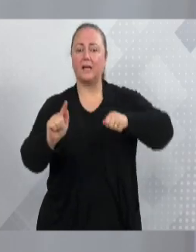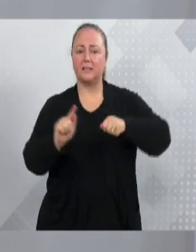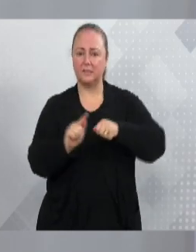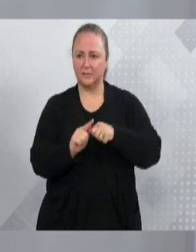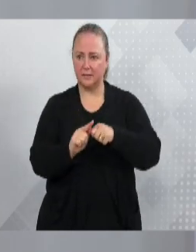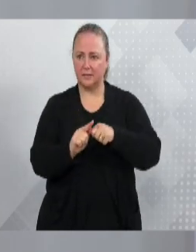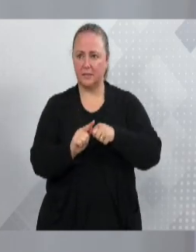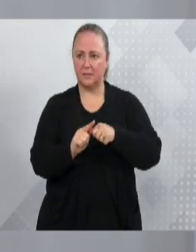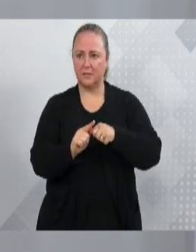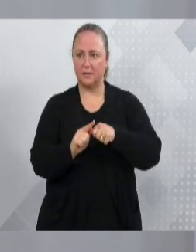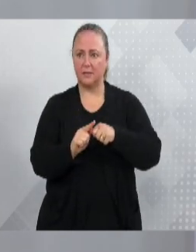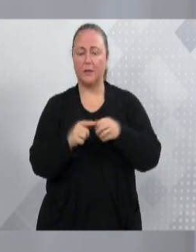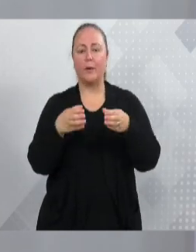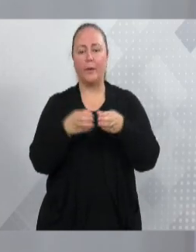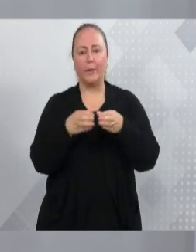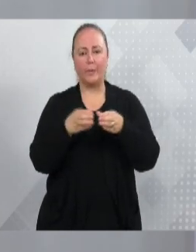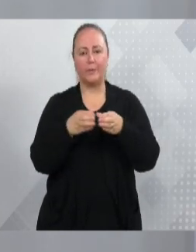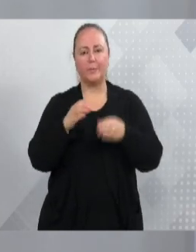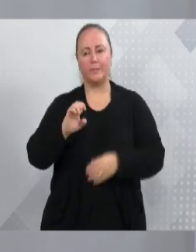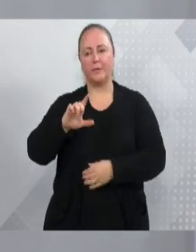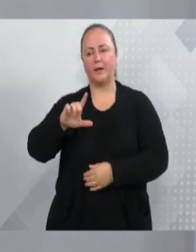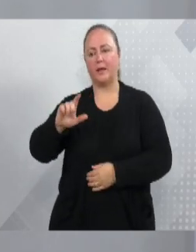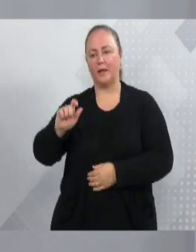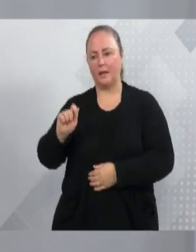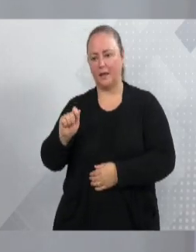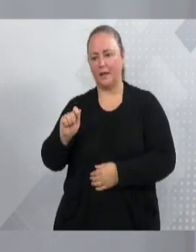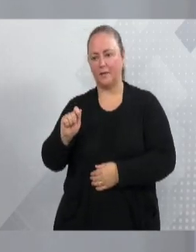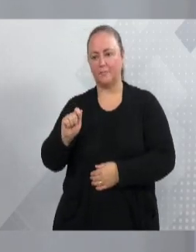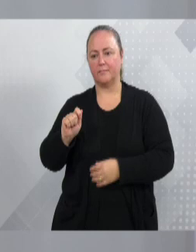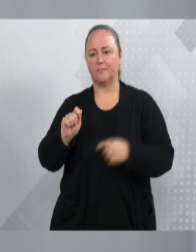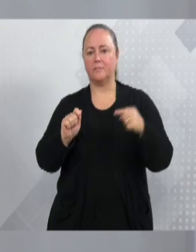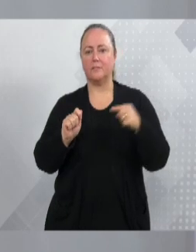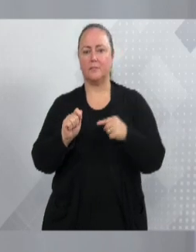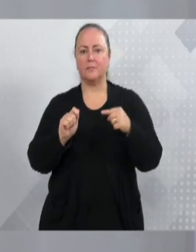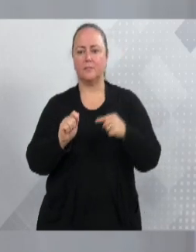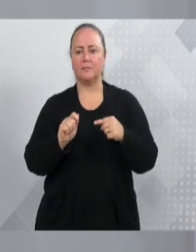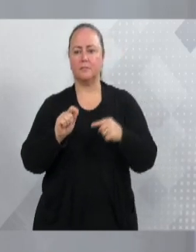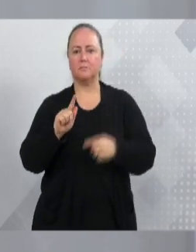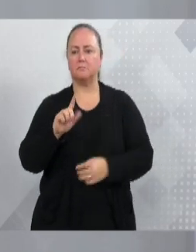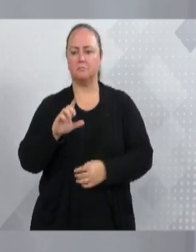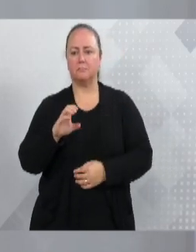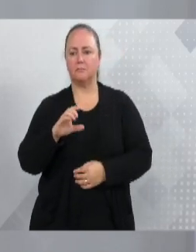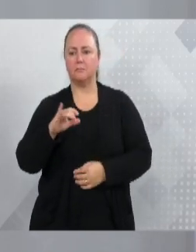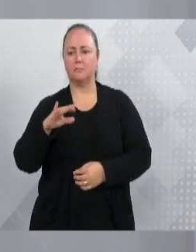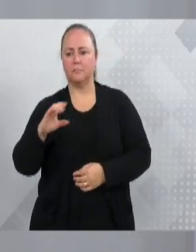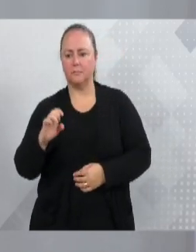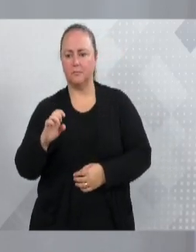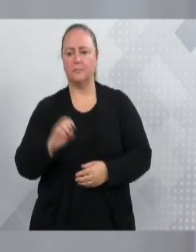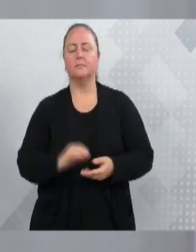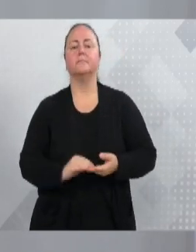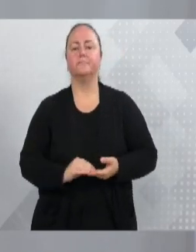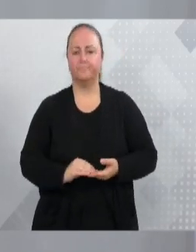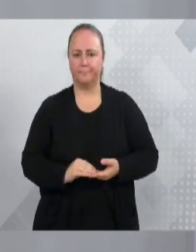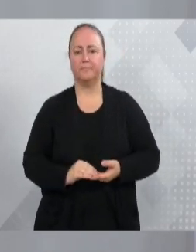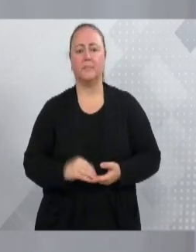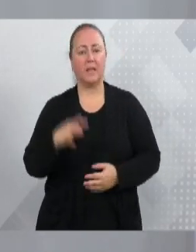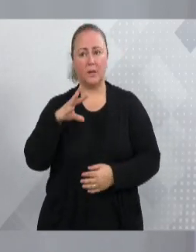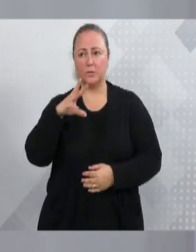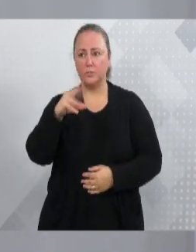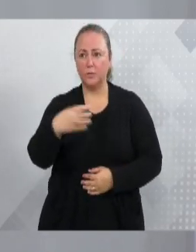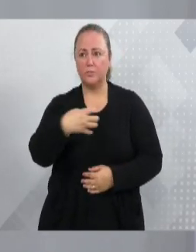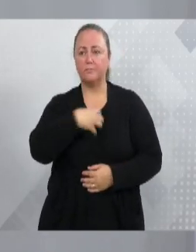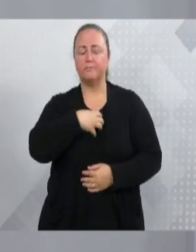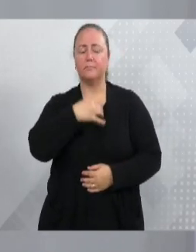ao Curso Ela, no qual a Gleice era mentora, todos estão sofrendo uma grande